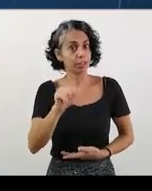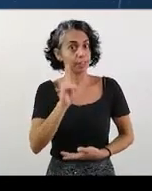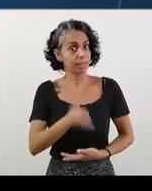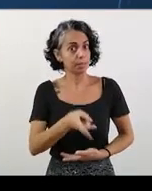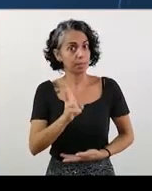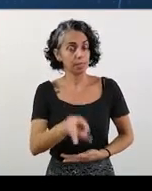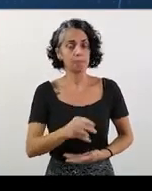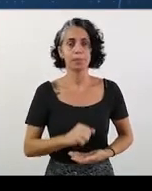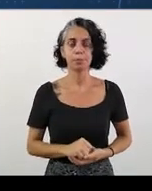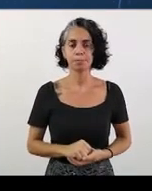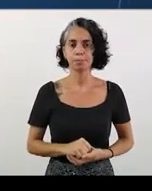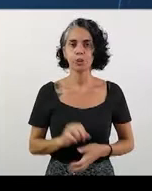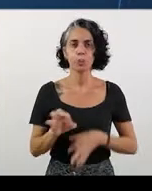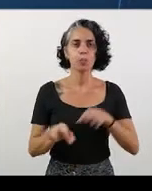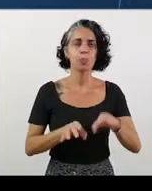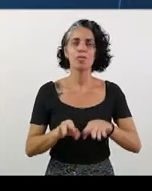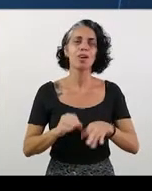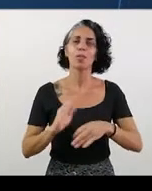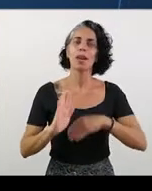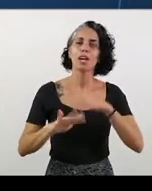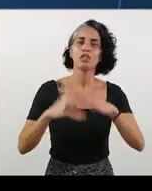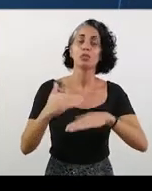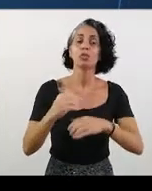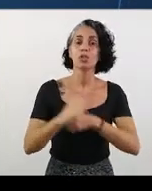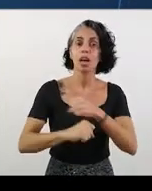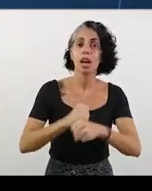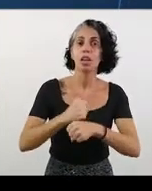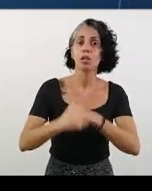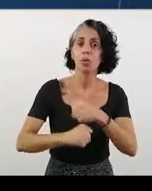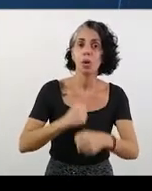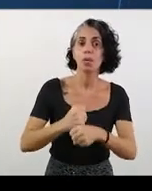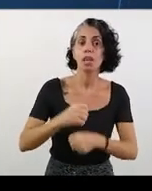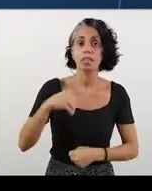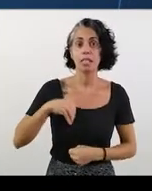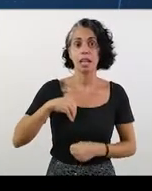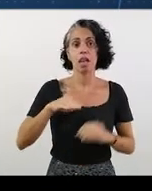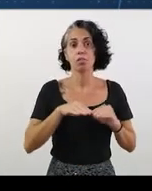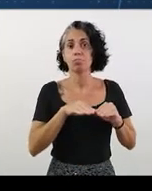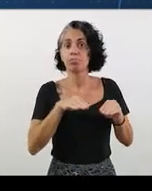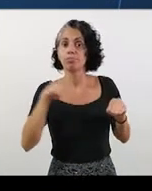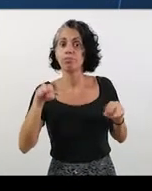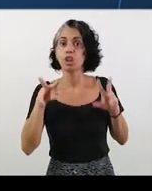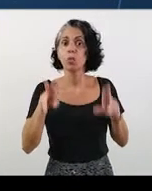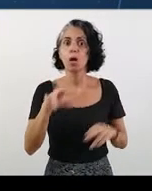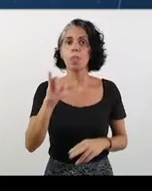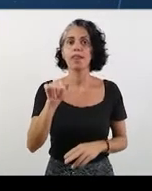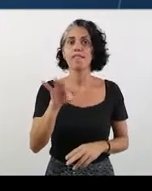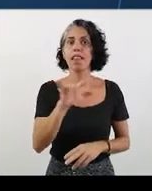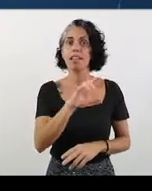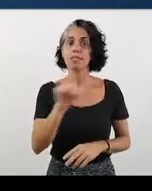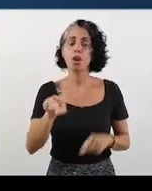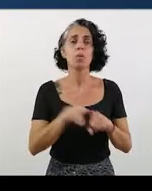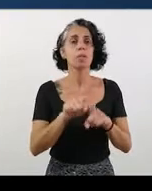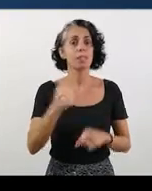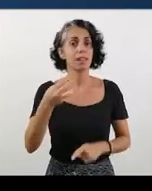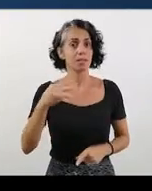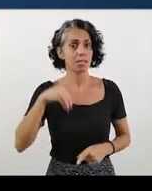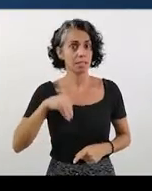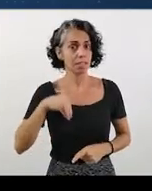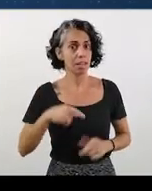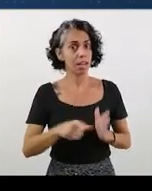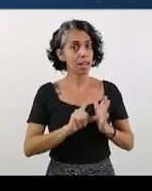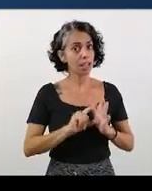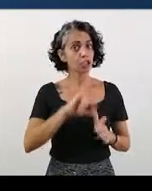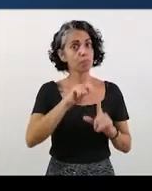mês. Promover o reajuste anual dos salários de acordo com a inflação e garantir o adiantamento do 13º salário todo